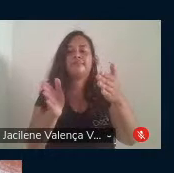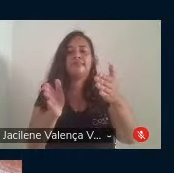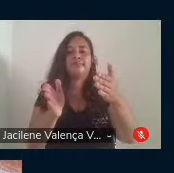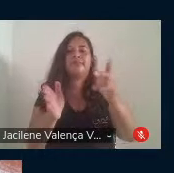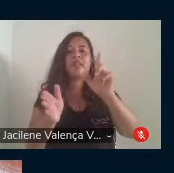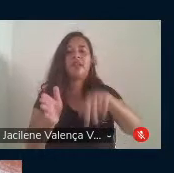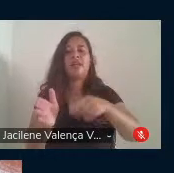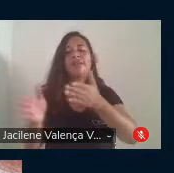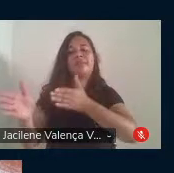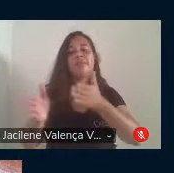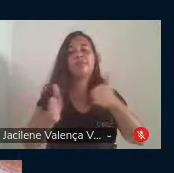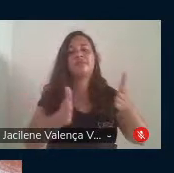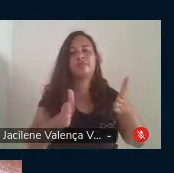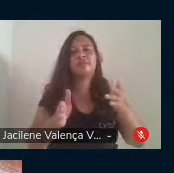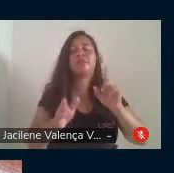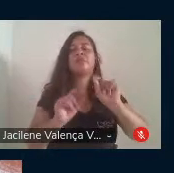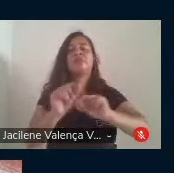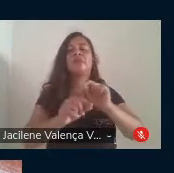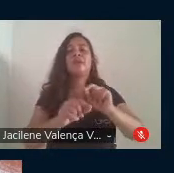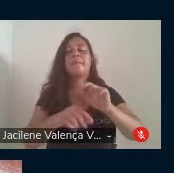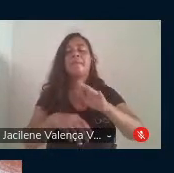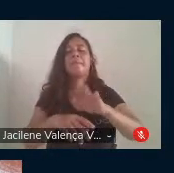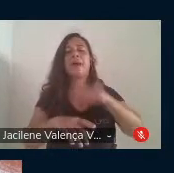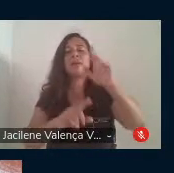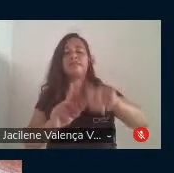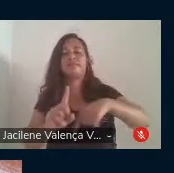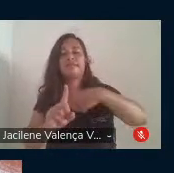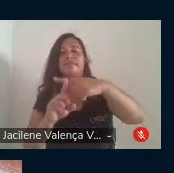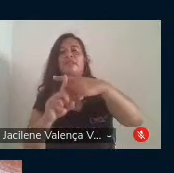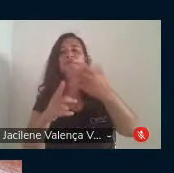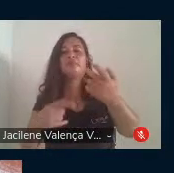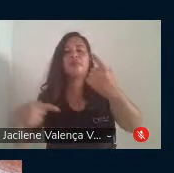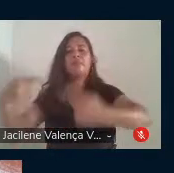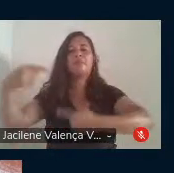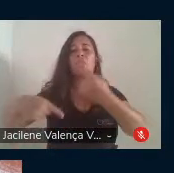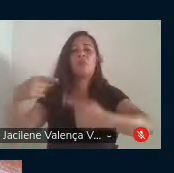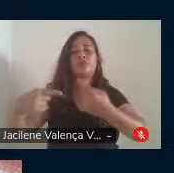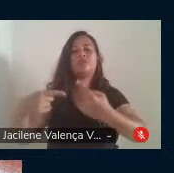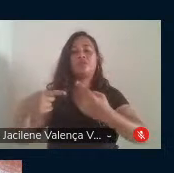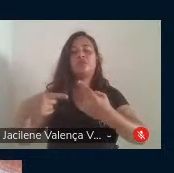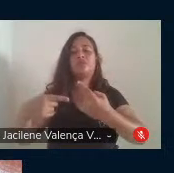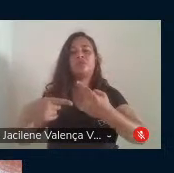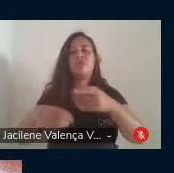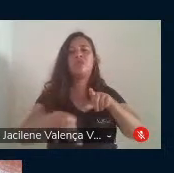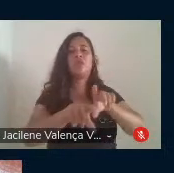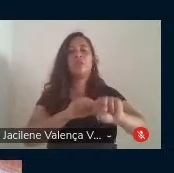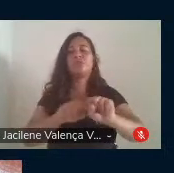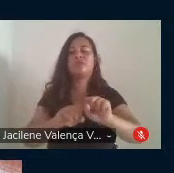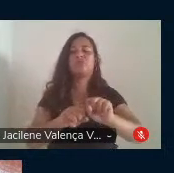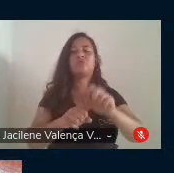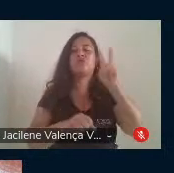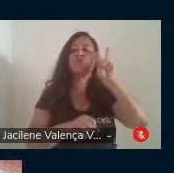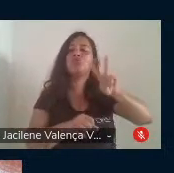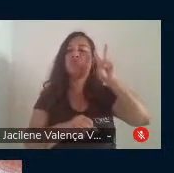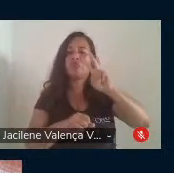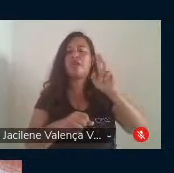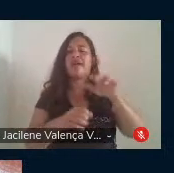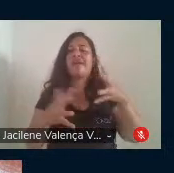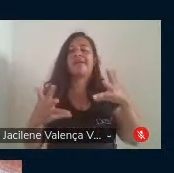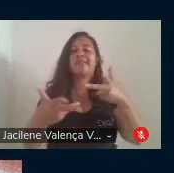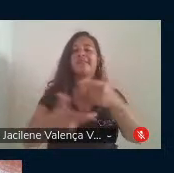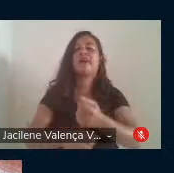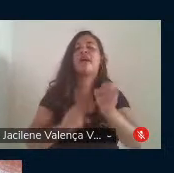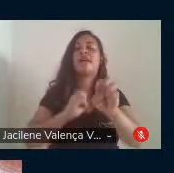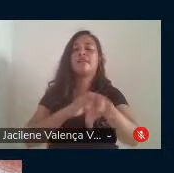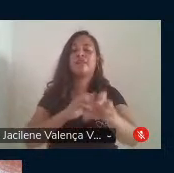do processo de ser mais. Esse processo político de formação humana e histórica é por excelência educativa. e